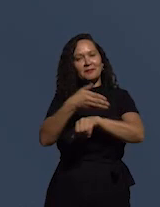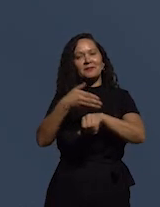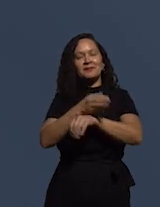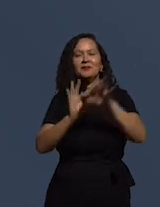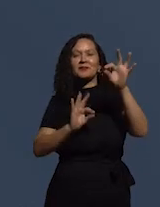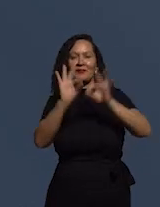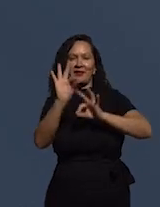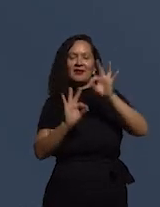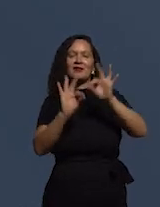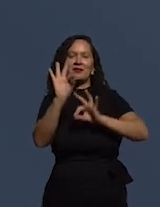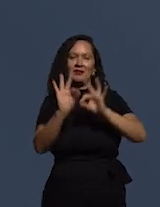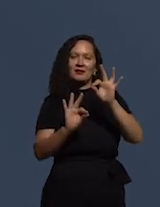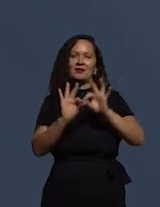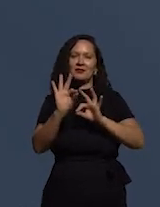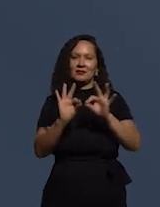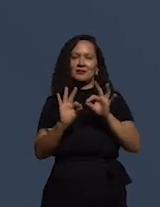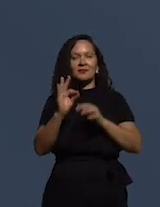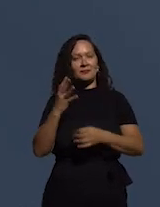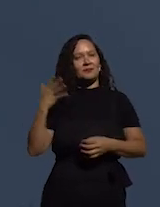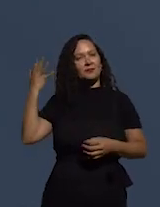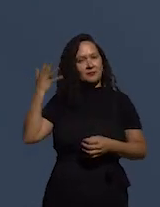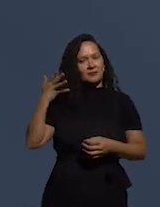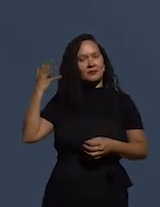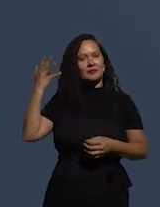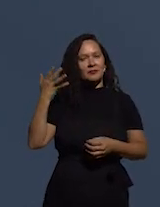organização desse evento,